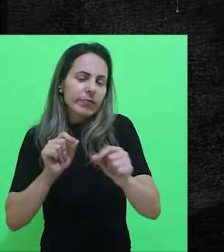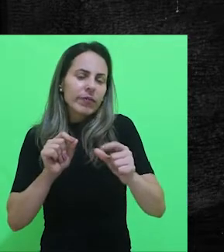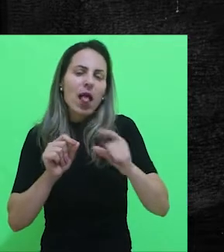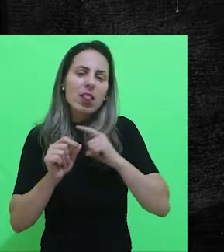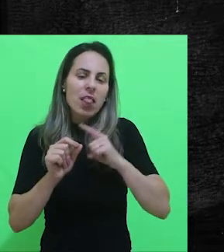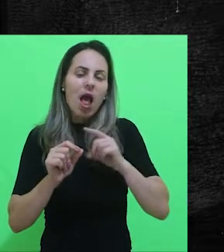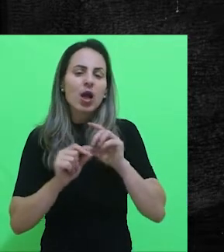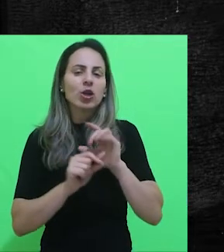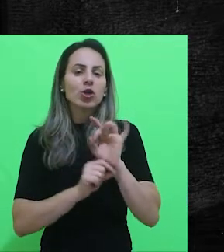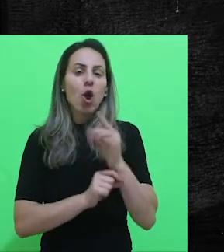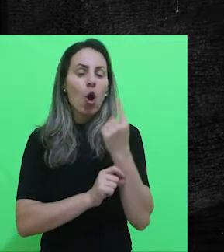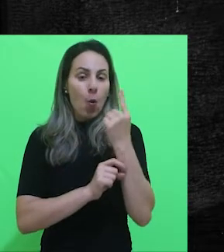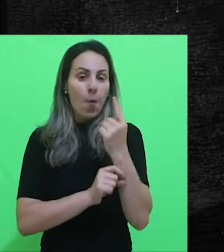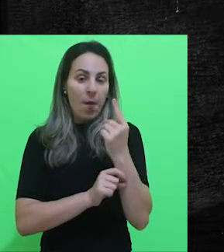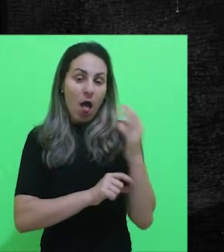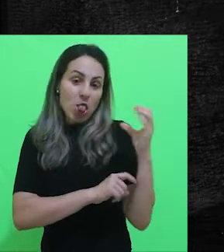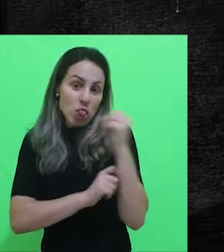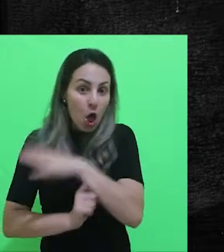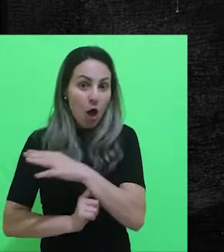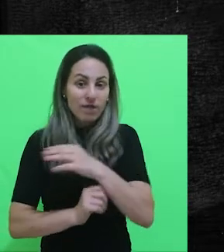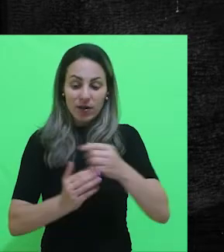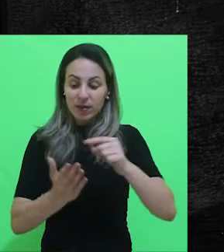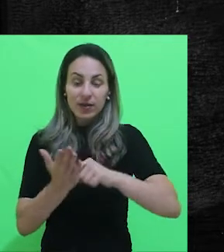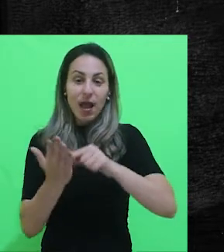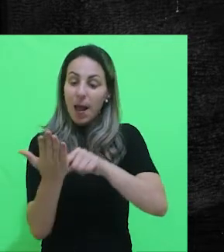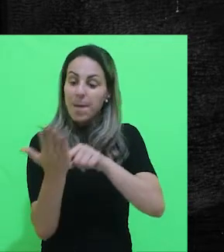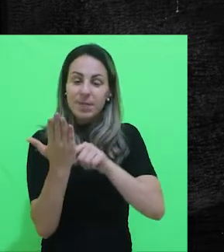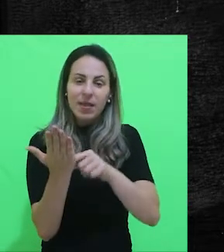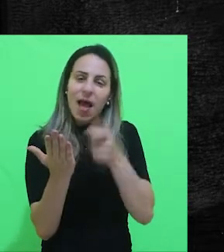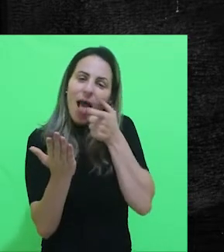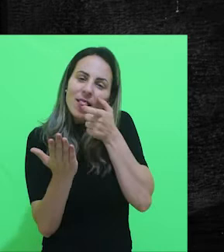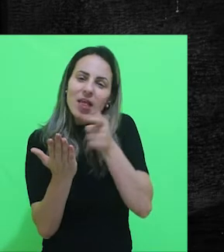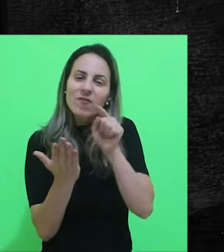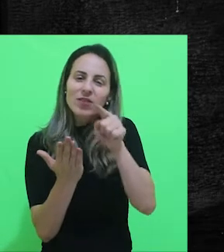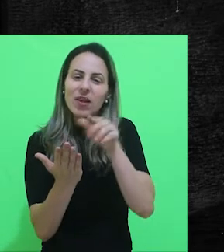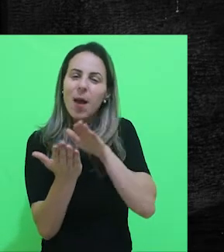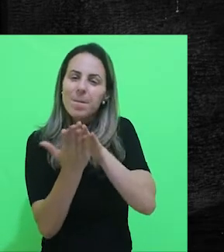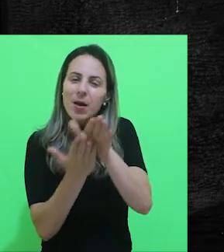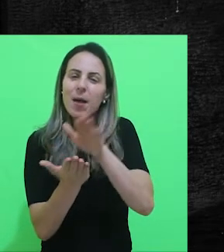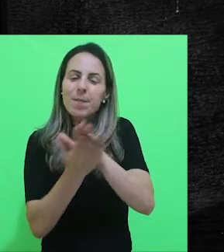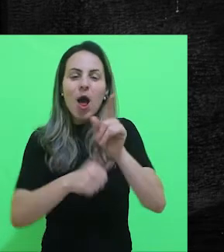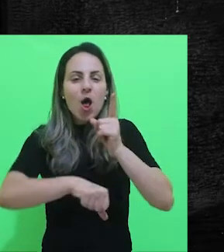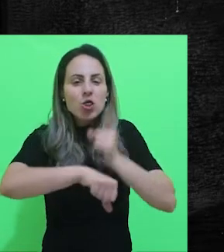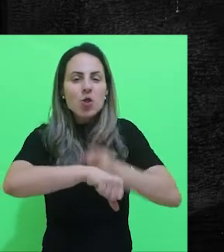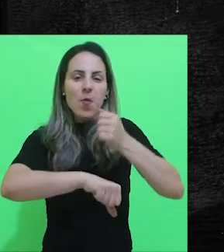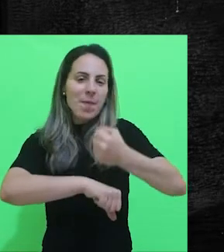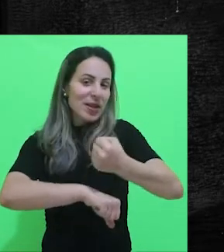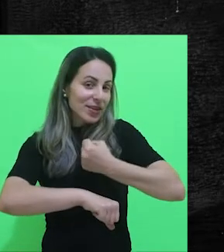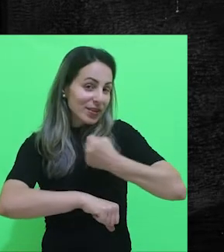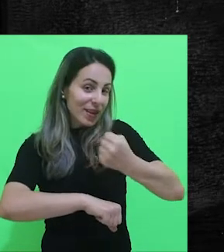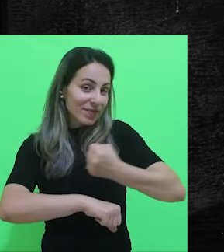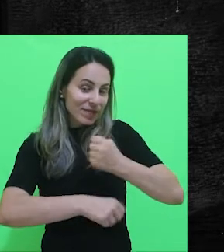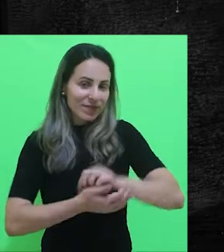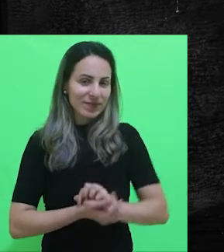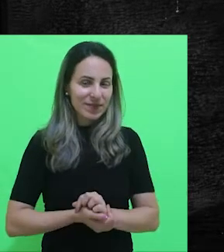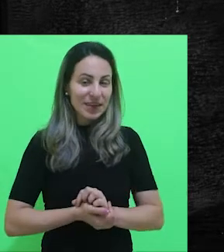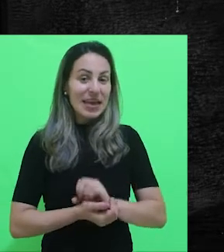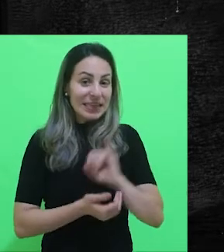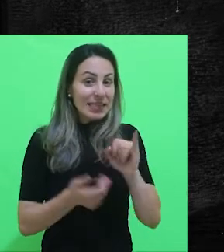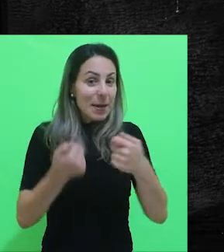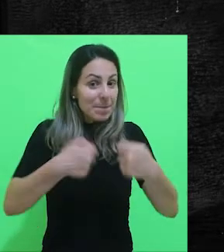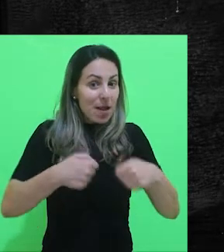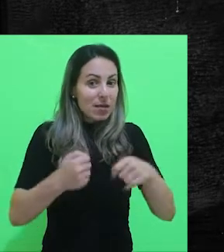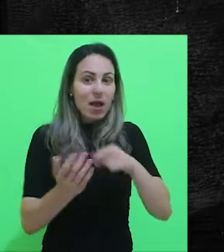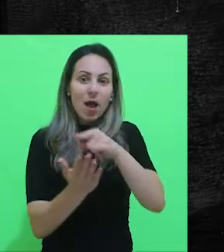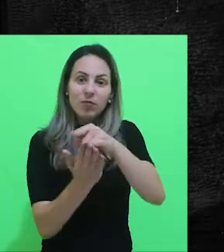versão ou uma versão mais atualizada em mãos e seria interessante que você levar, se esteja com uma versão, para caso seja